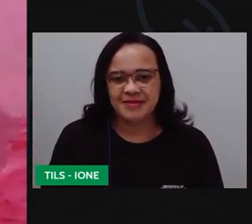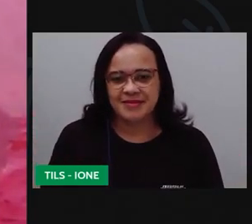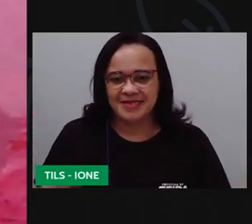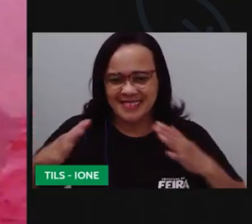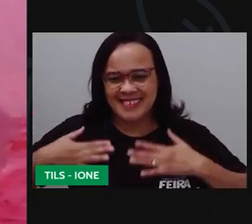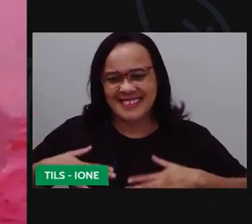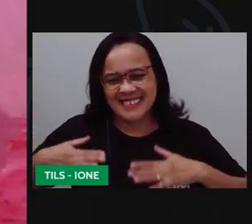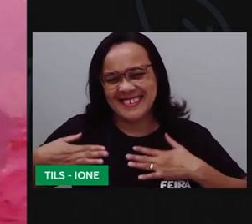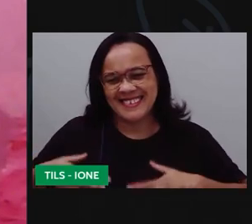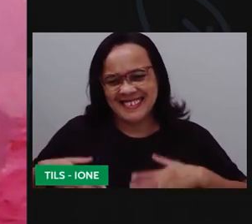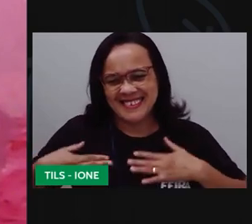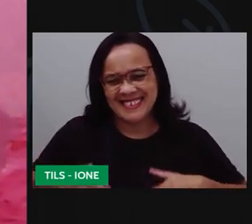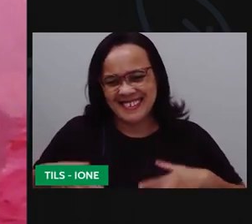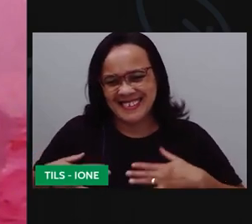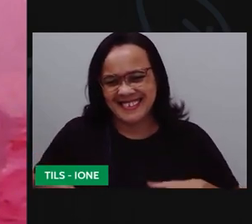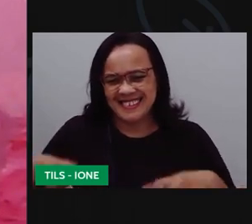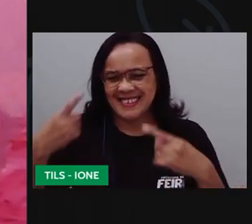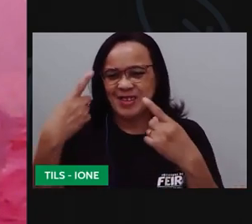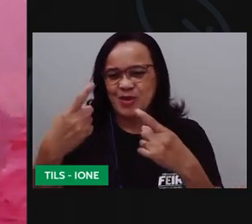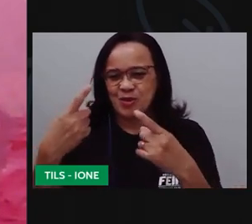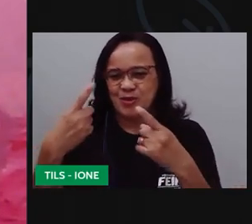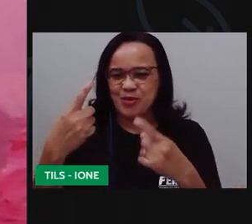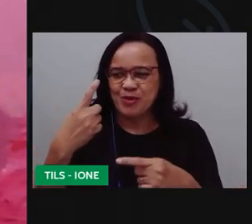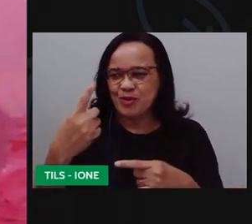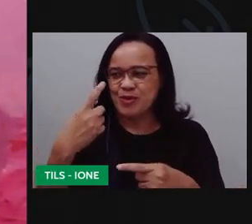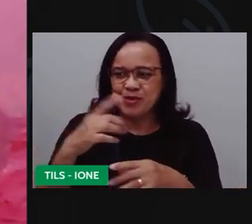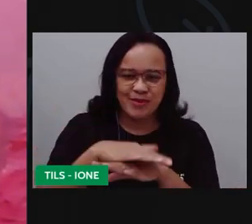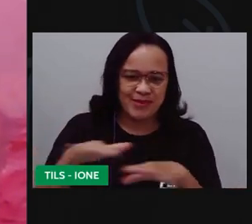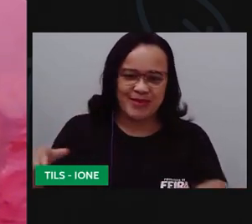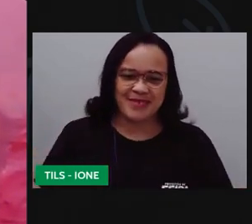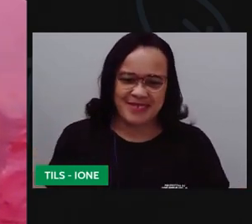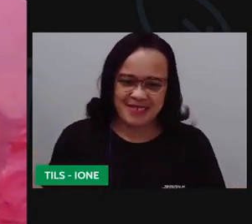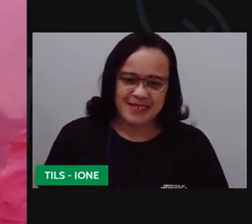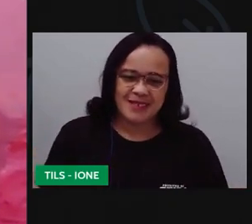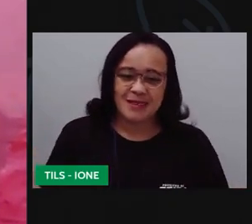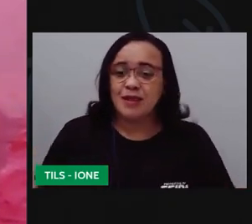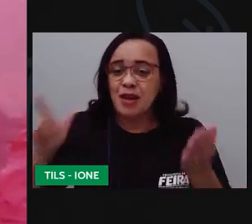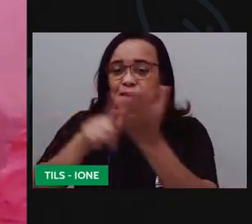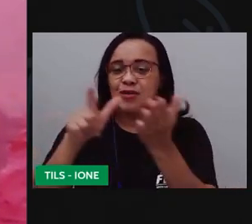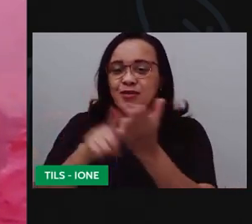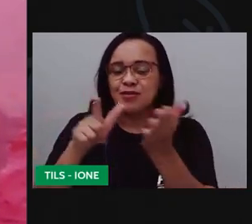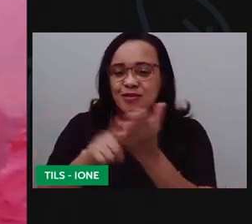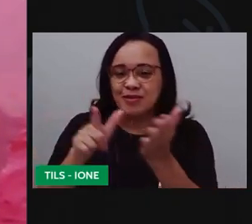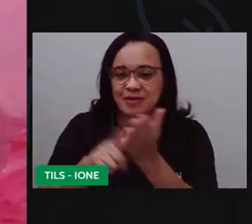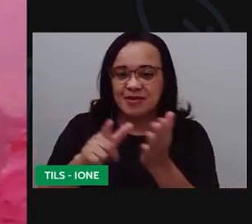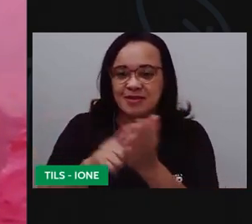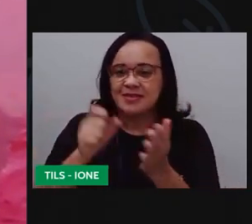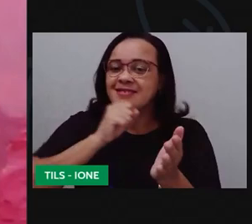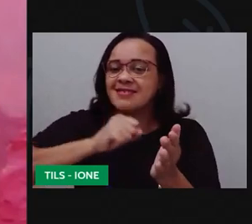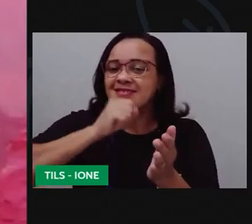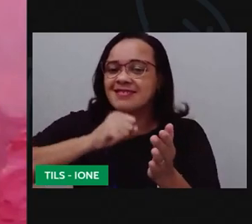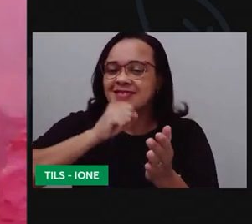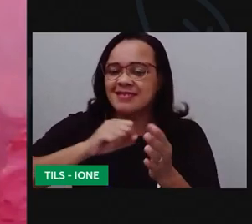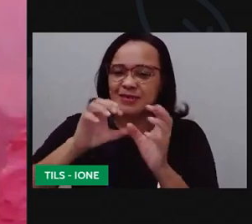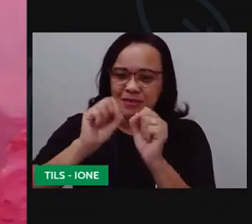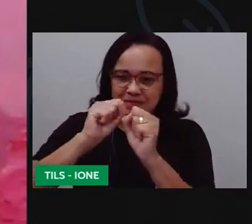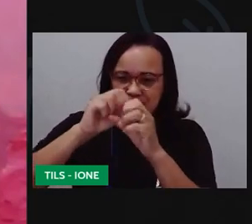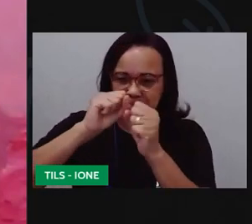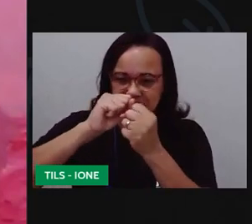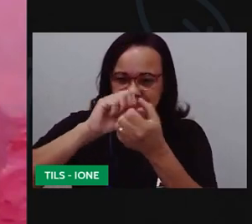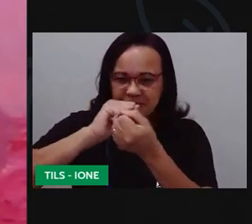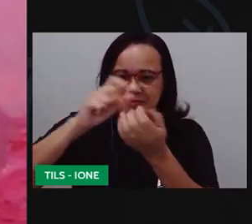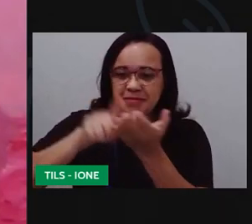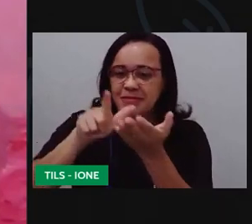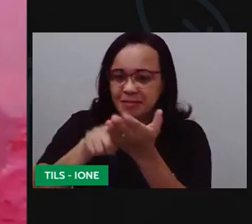não viu Ione? só tem um rolinho até agora lembra das folhinhas de rascunho que aprontava? ó amassei porque obviamente que o